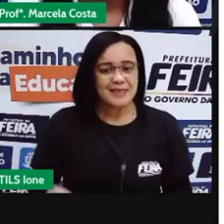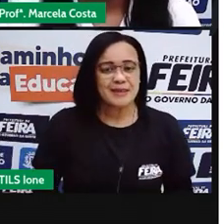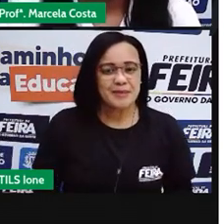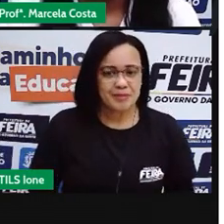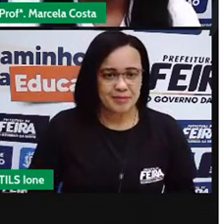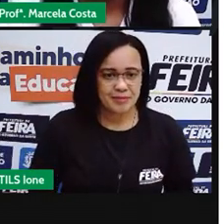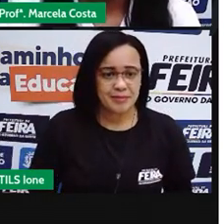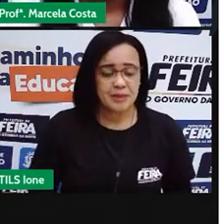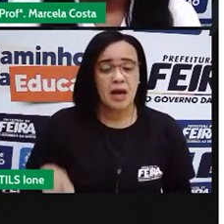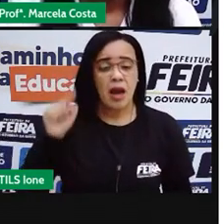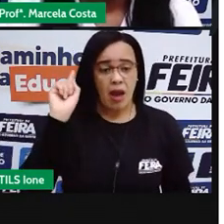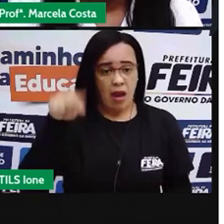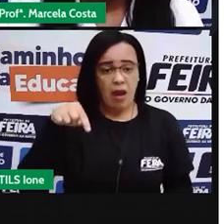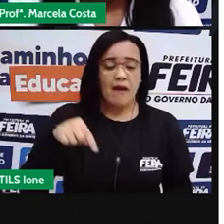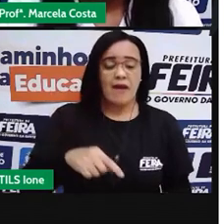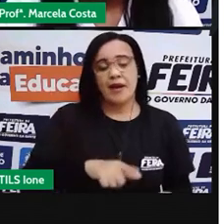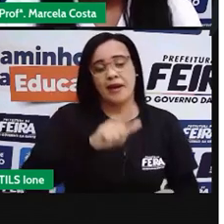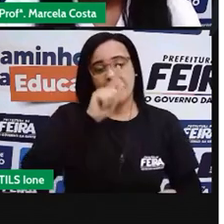bem no centro.